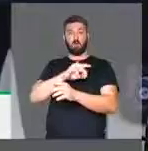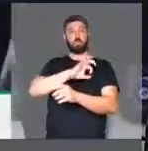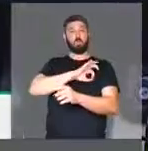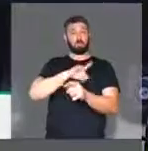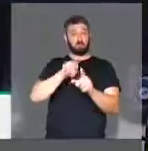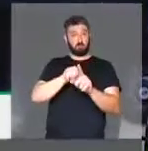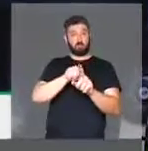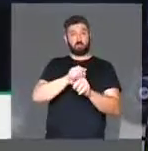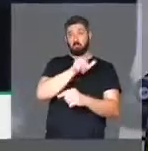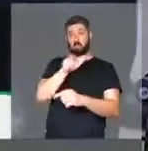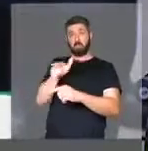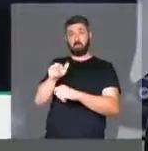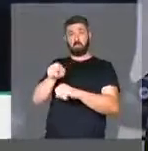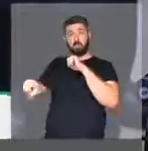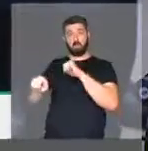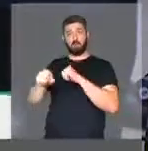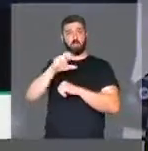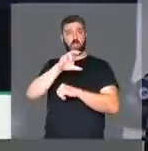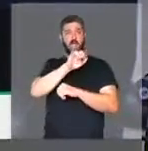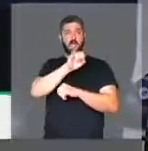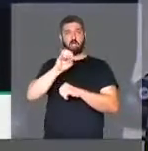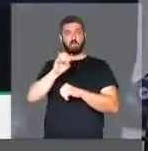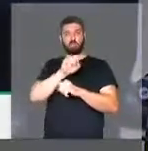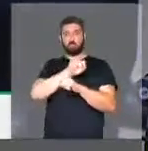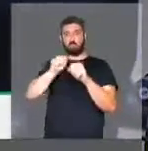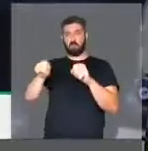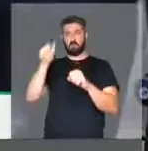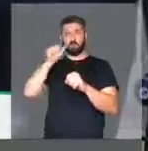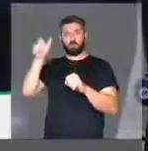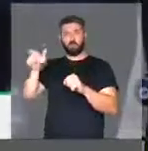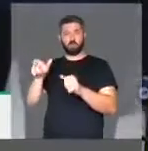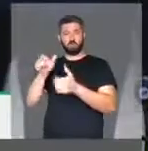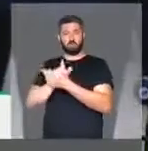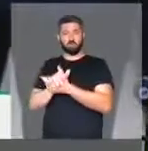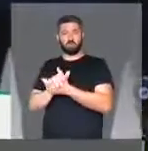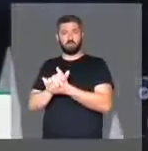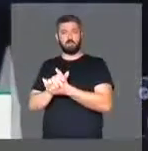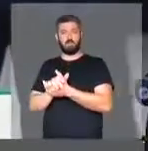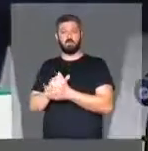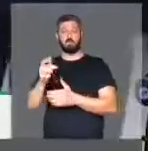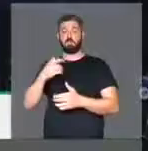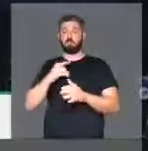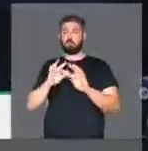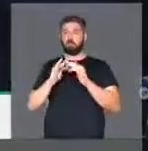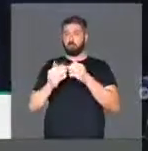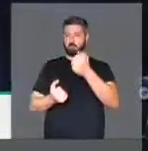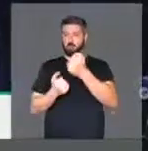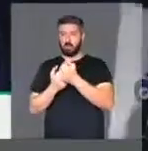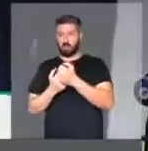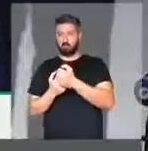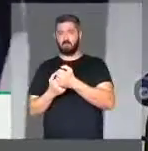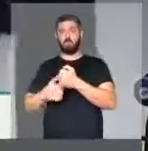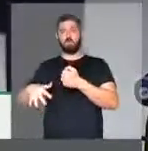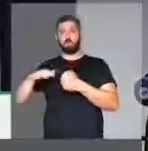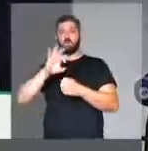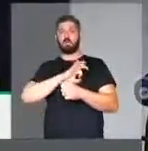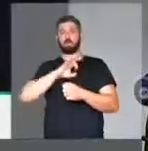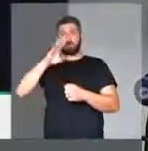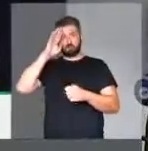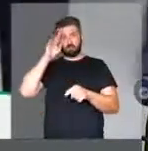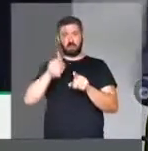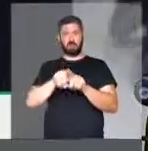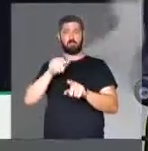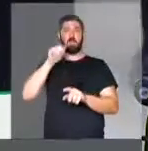policial militar, Cássio de Mangas dos Santos. Solidarizam-me com a família e a polícia militar